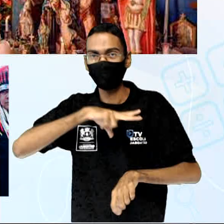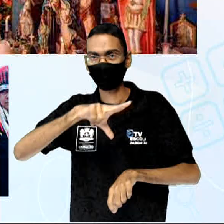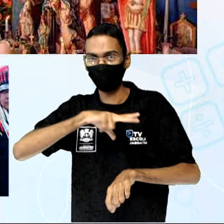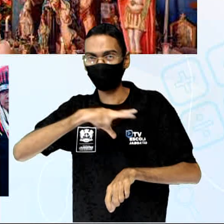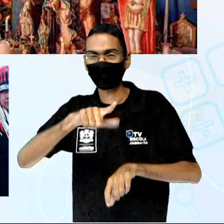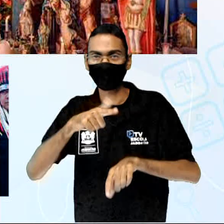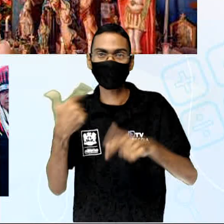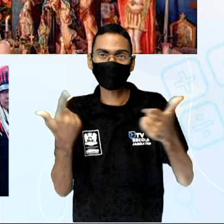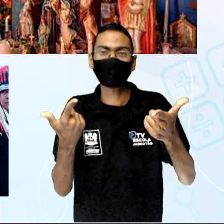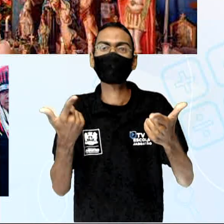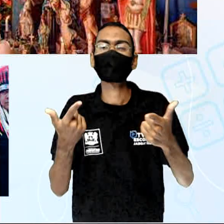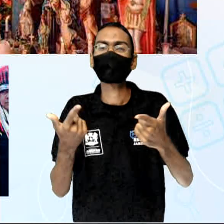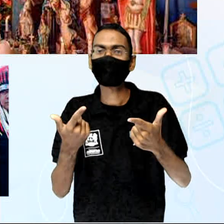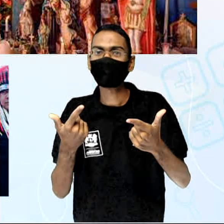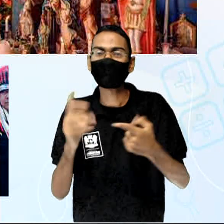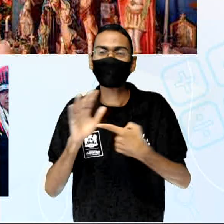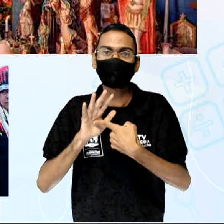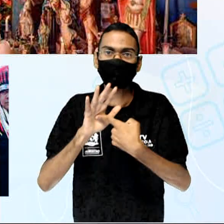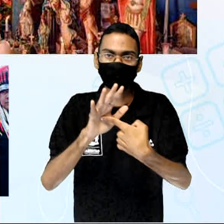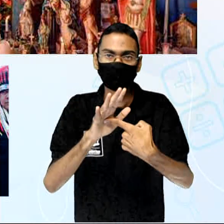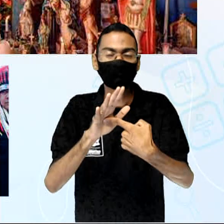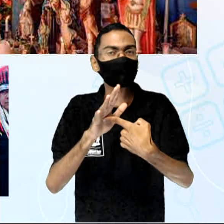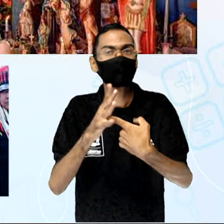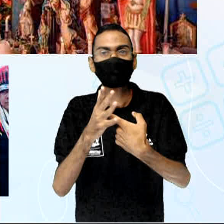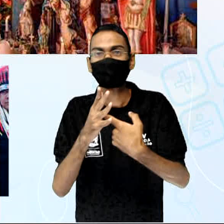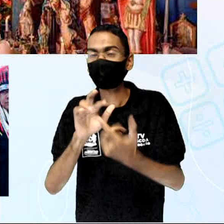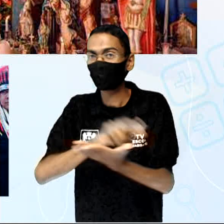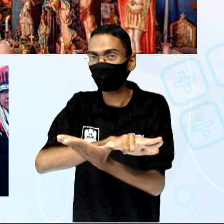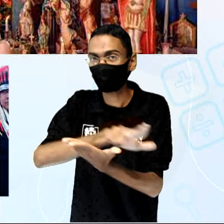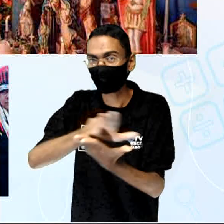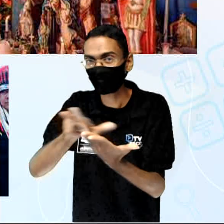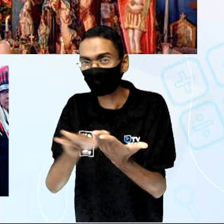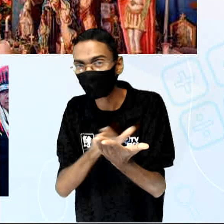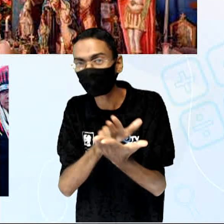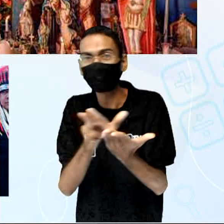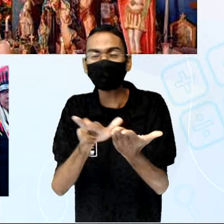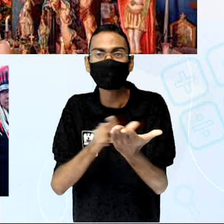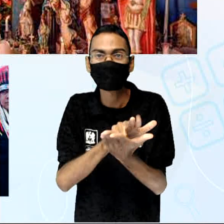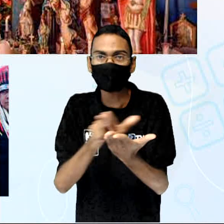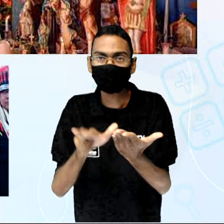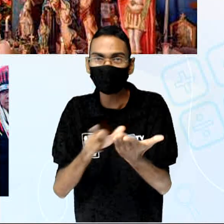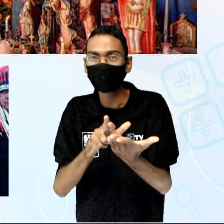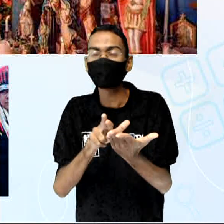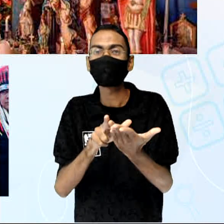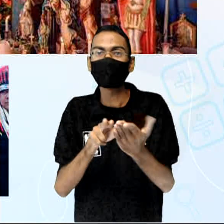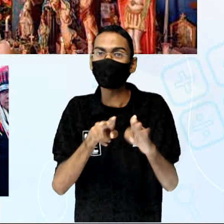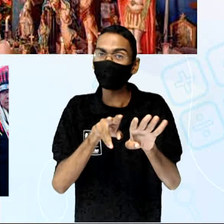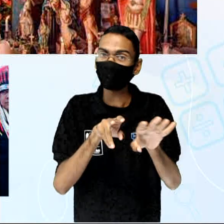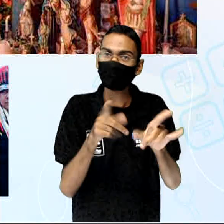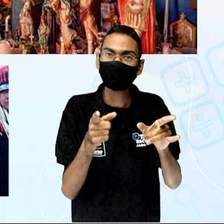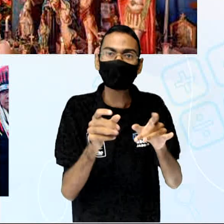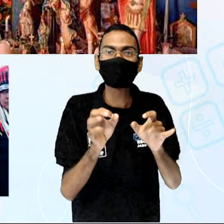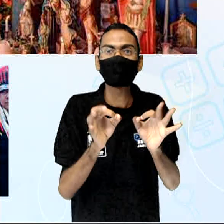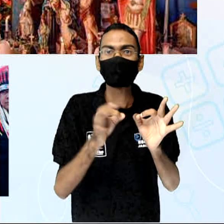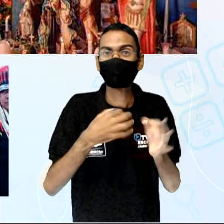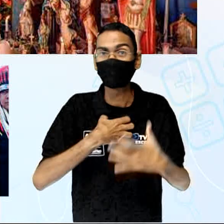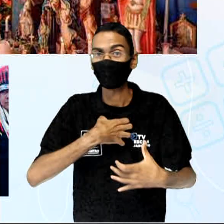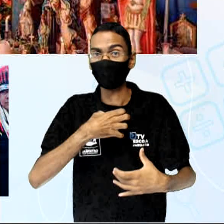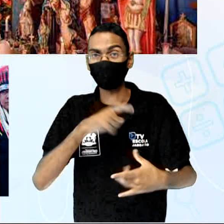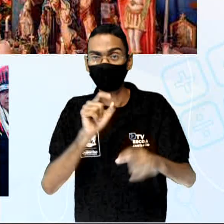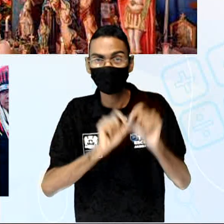Várias facetas, várias formas, consoante à proveniência cultural